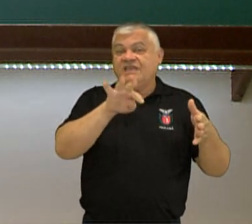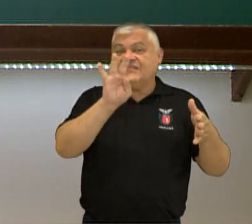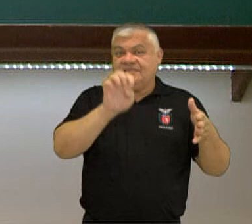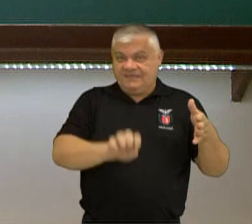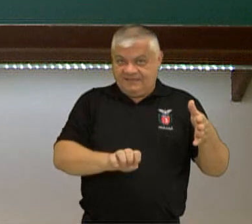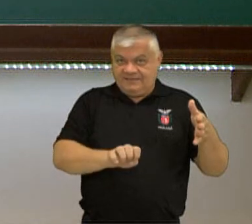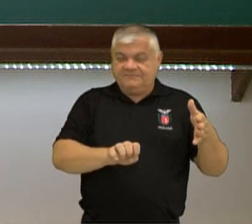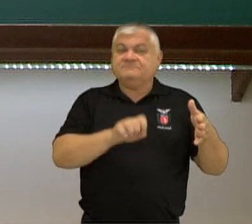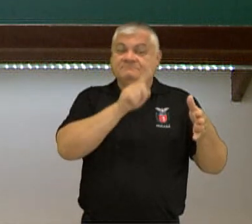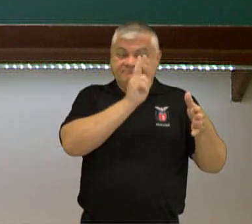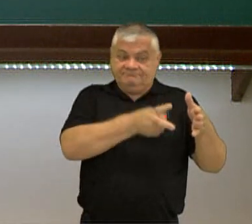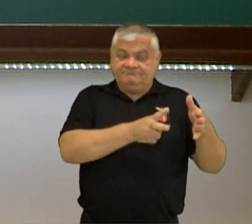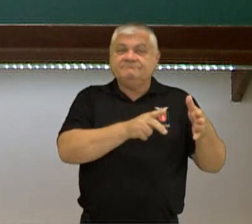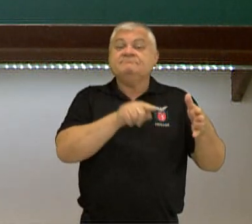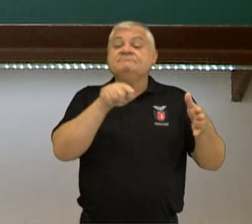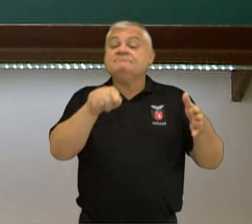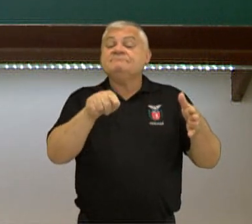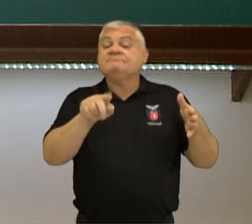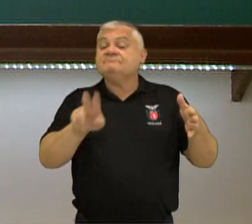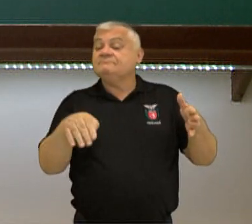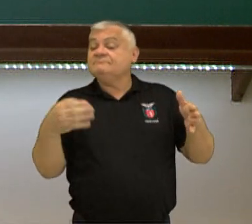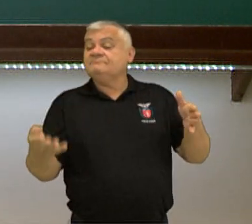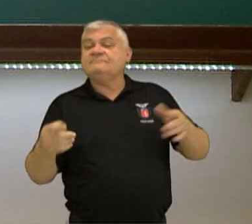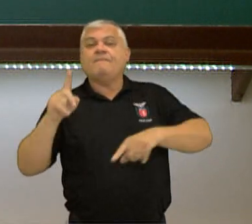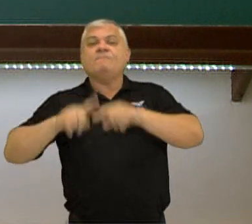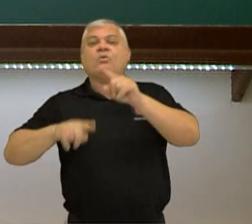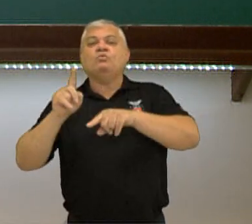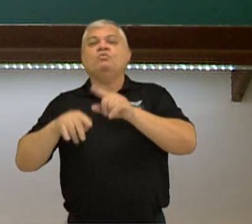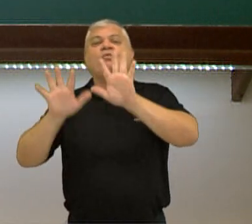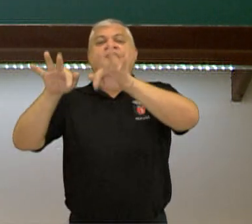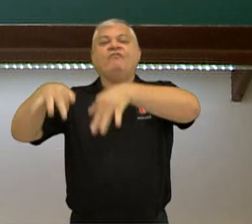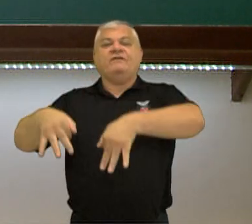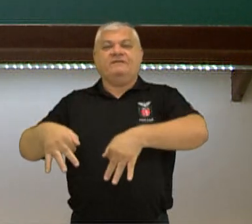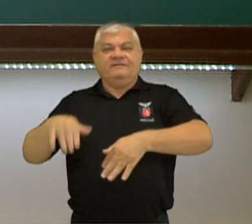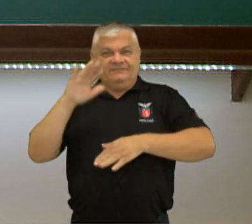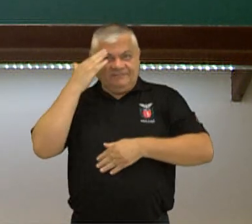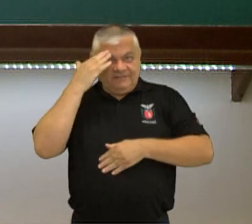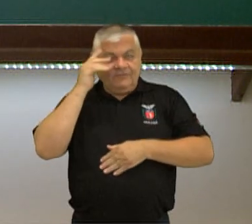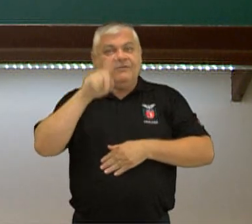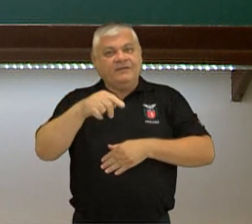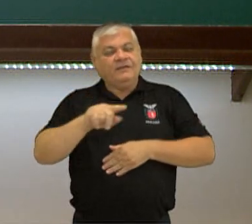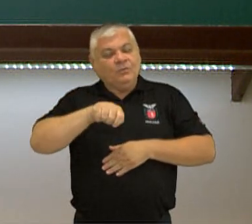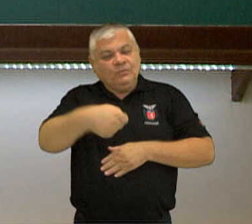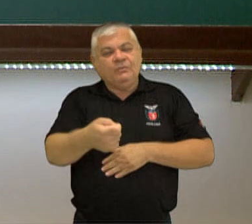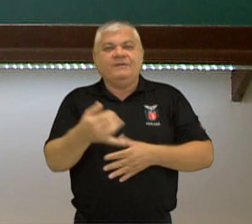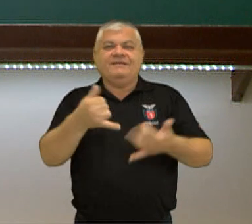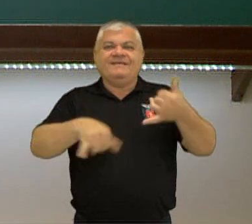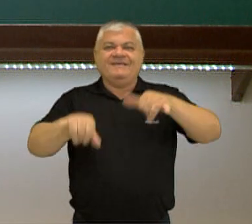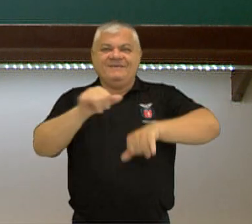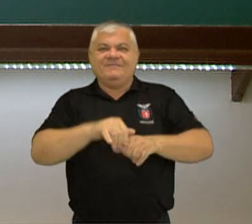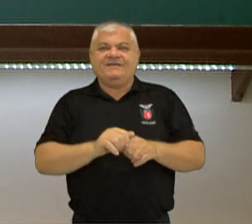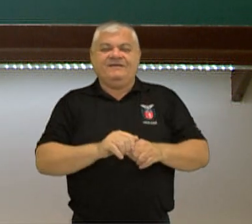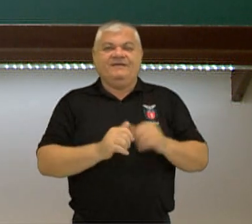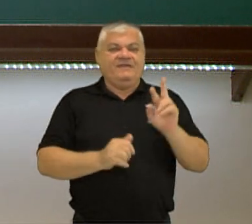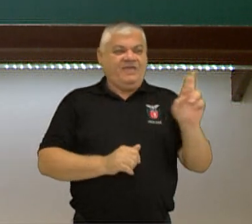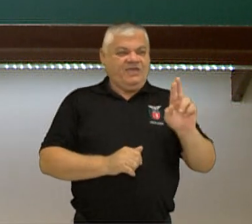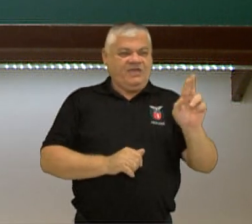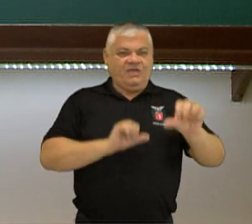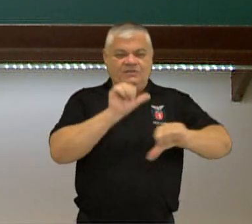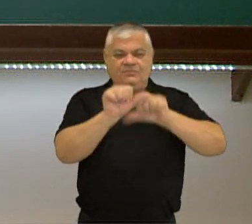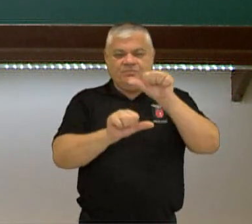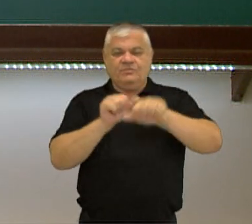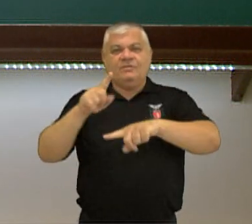esquerda e a sua direita nós teremos sempre produto. Isso é uma reação química, reagente transformando-se em produto.